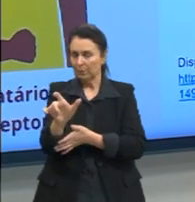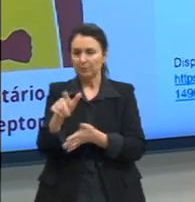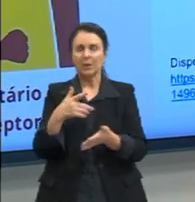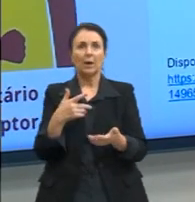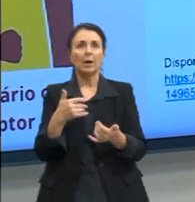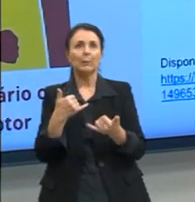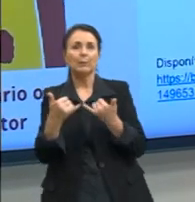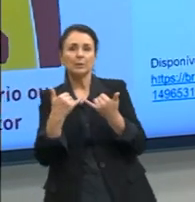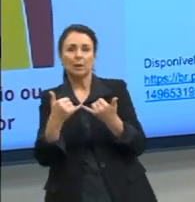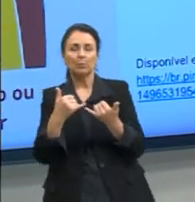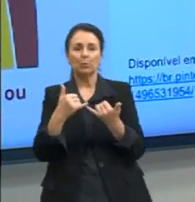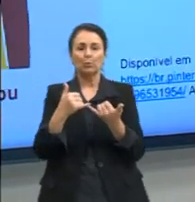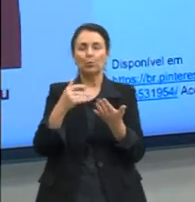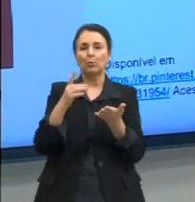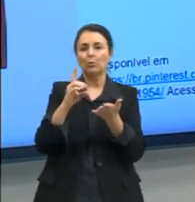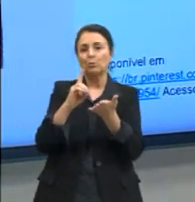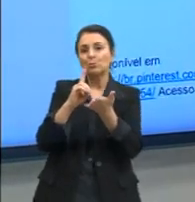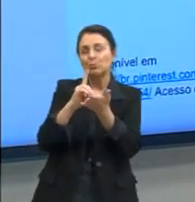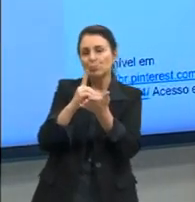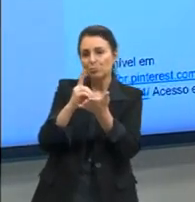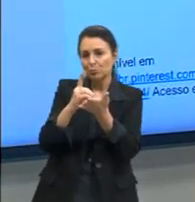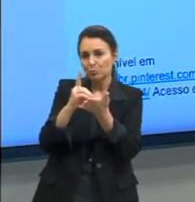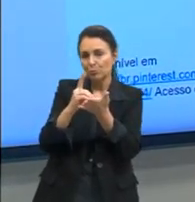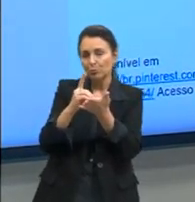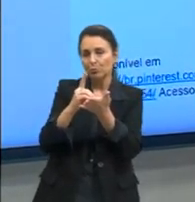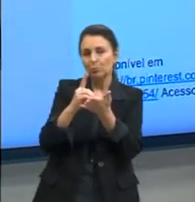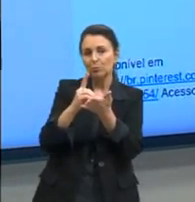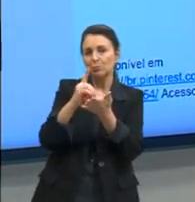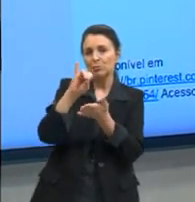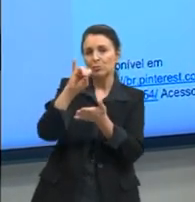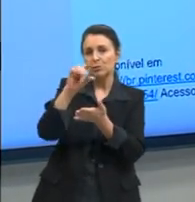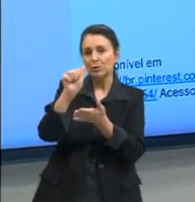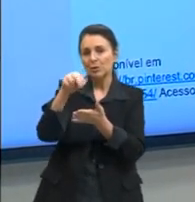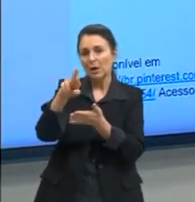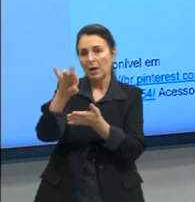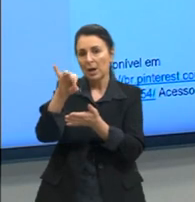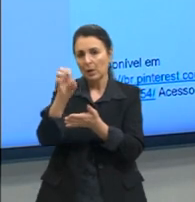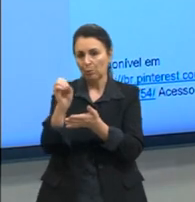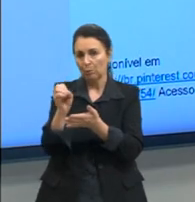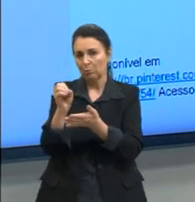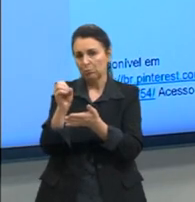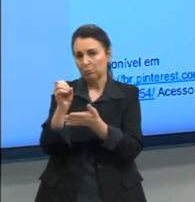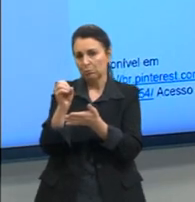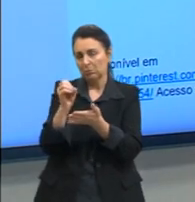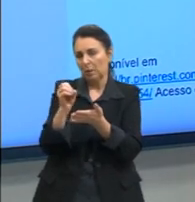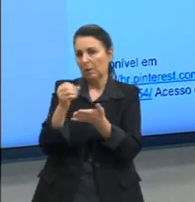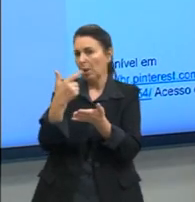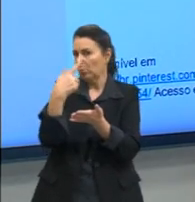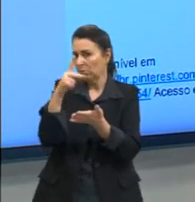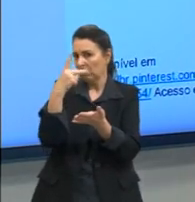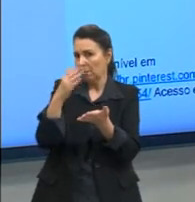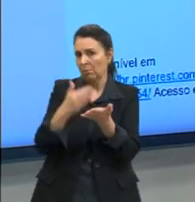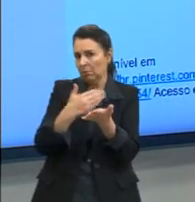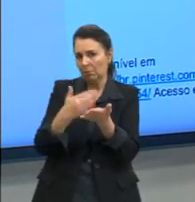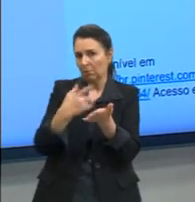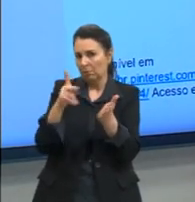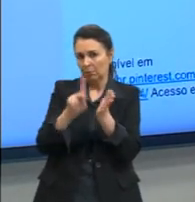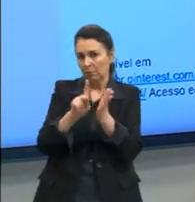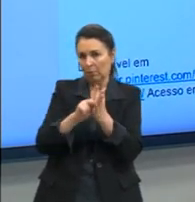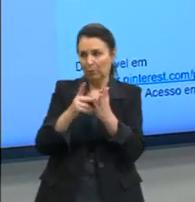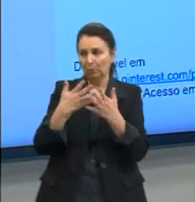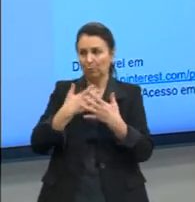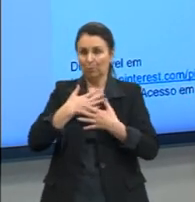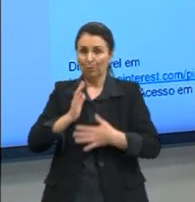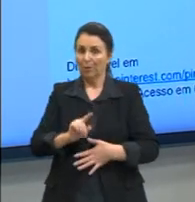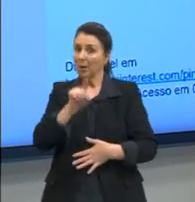exemplo, a gente espera que um diário não seja lido por nenhuma outra pessoa, a não ser que vocês deem um consentimento. Mas